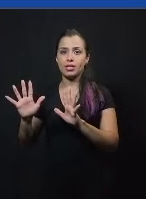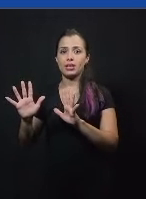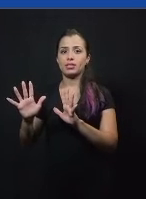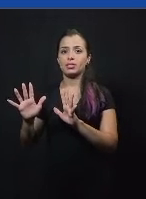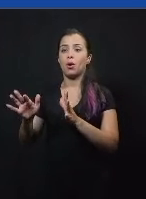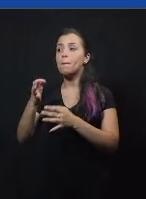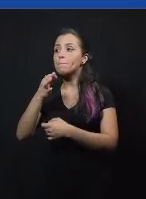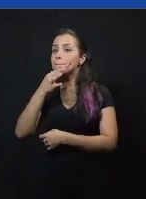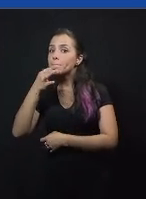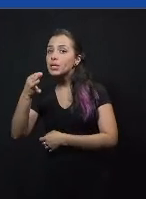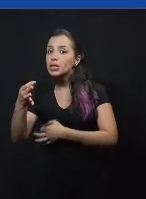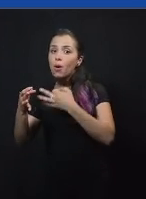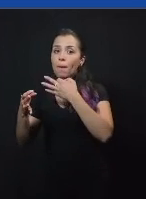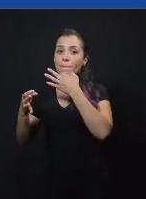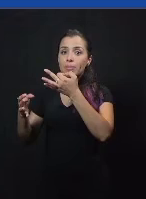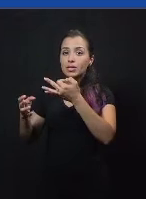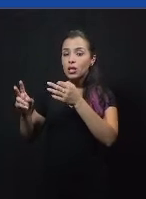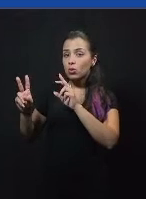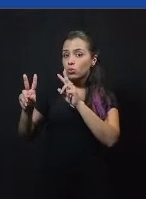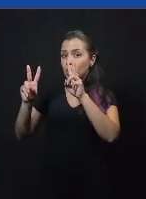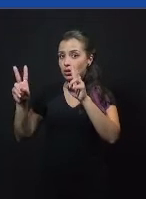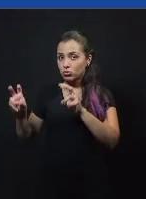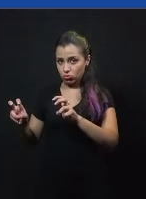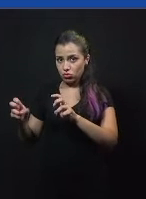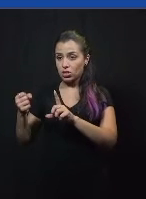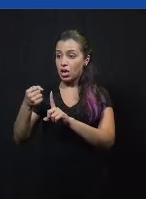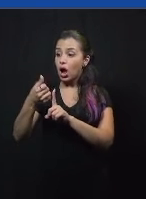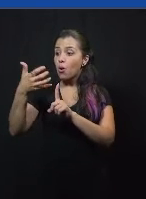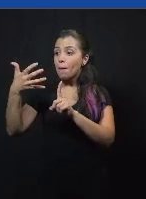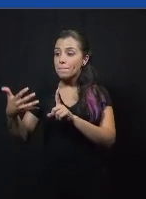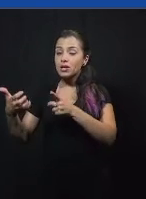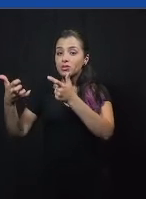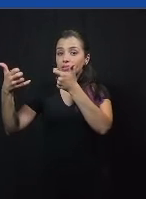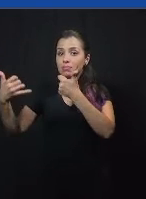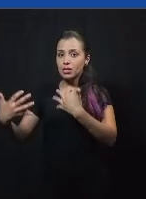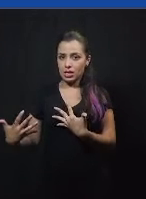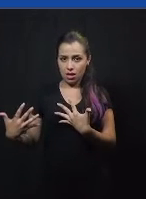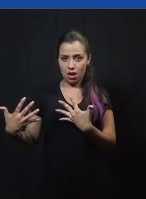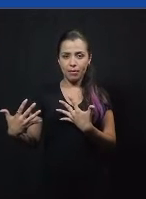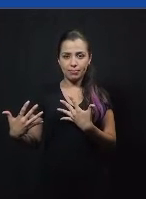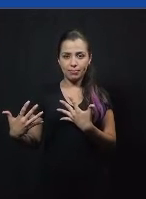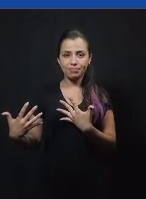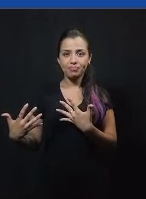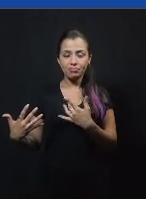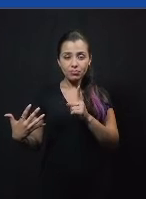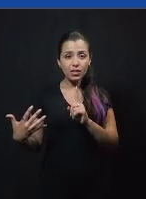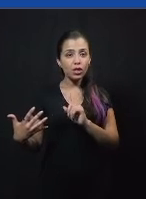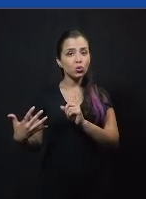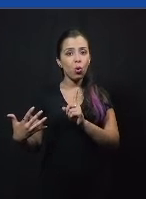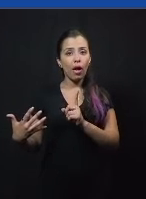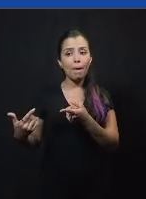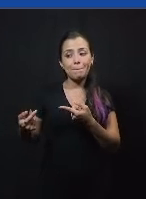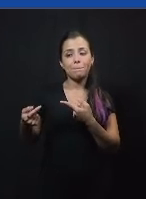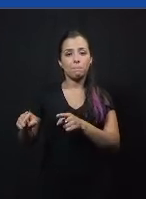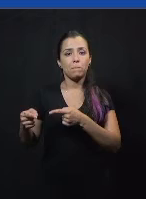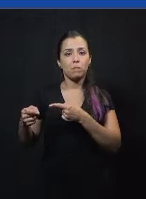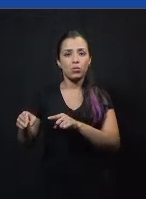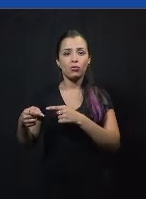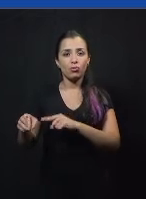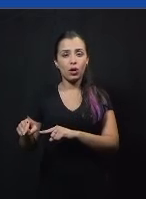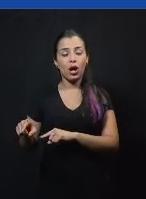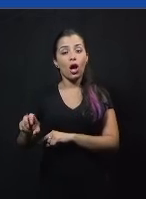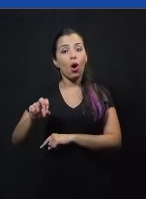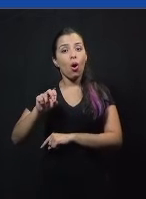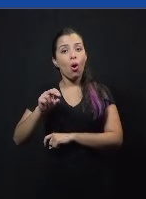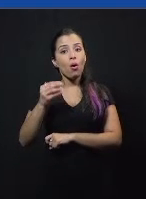a um determinado assunto. Então, o objetivo dele não é construir uma discordância por uma discordância ou convencer uma outra pessoa